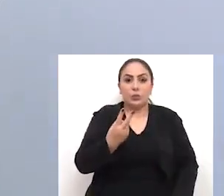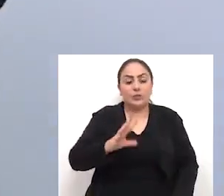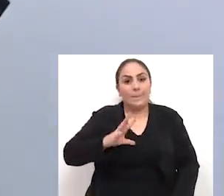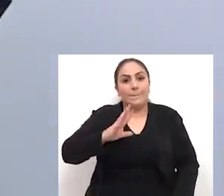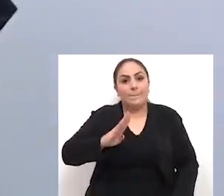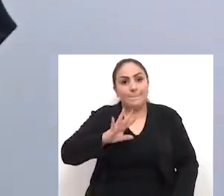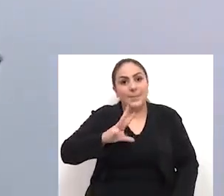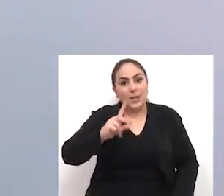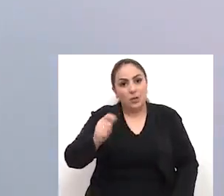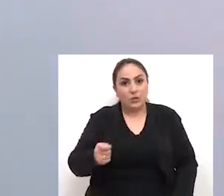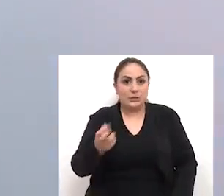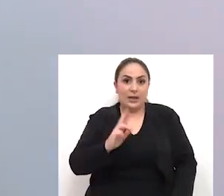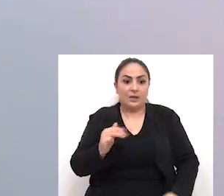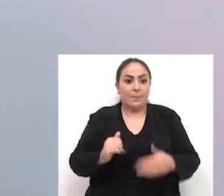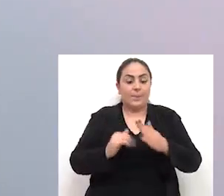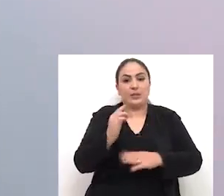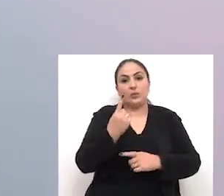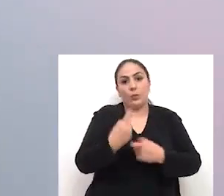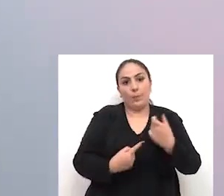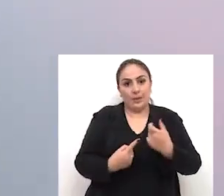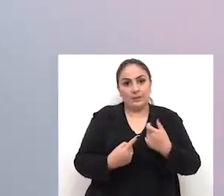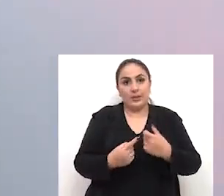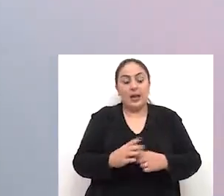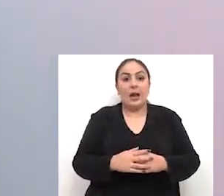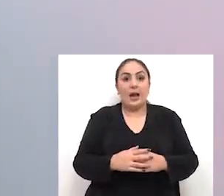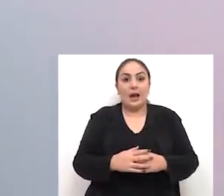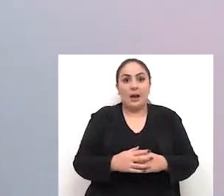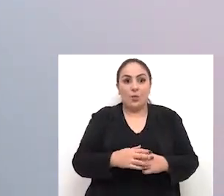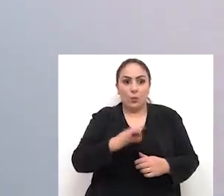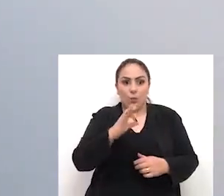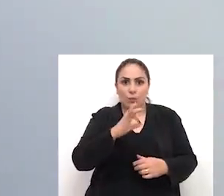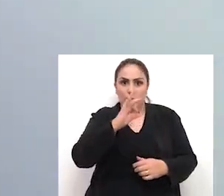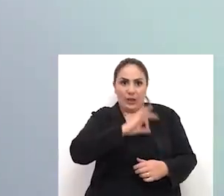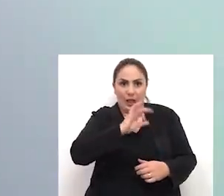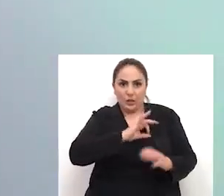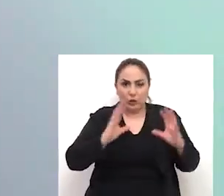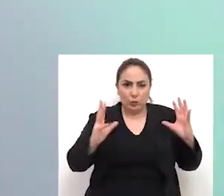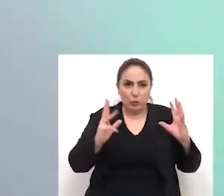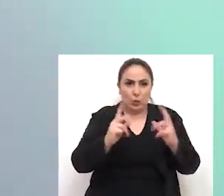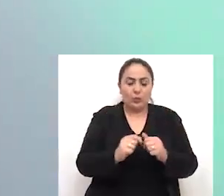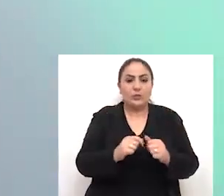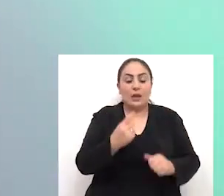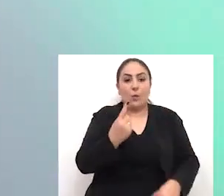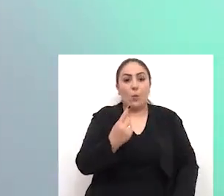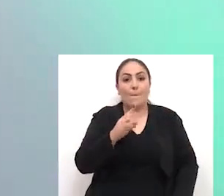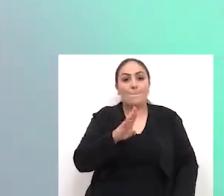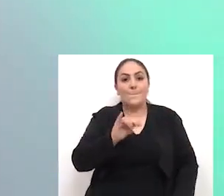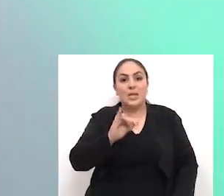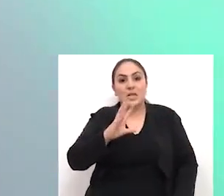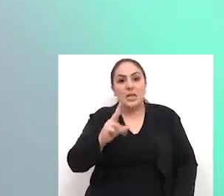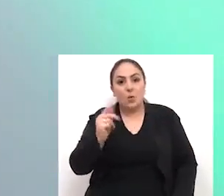mais do que um mês de folha de pagamento. A folha de pagamento é 1 bilhão e meio por mês no Estado.